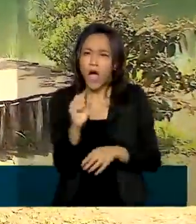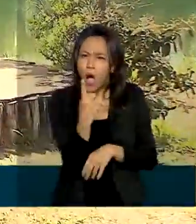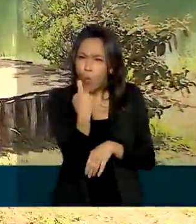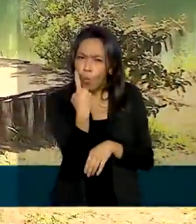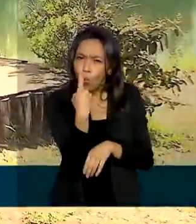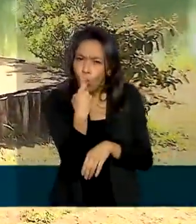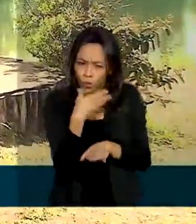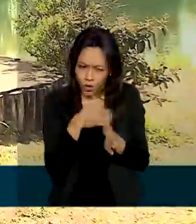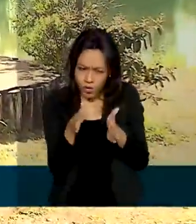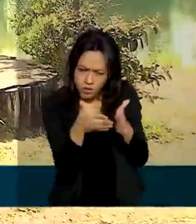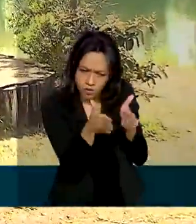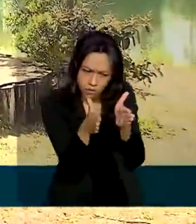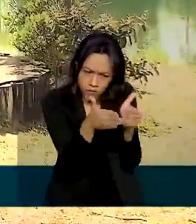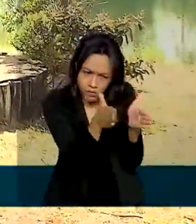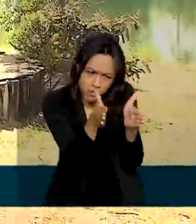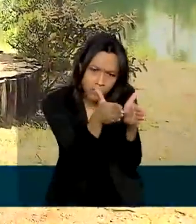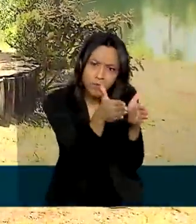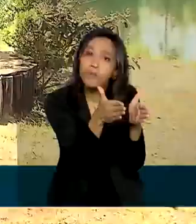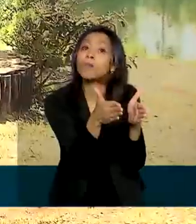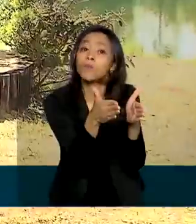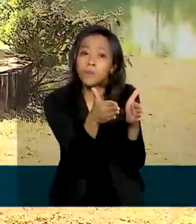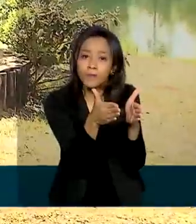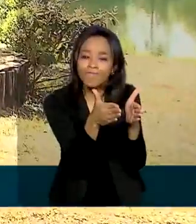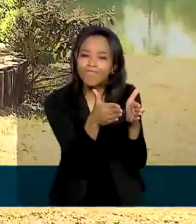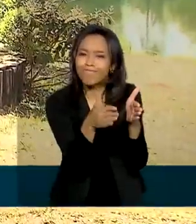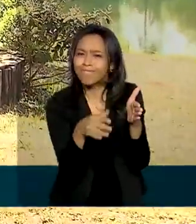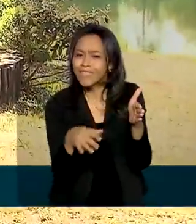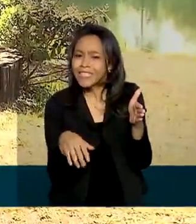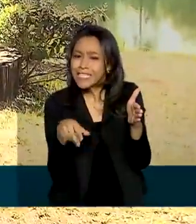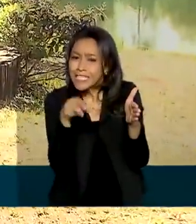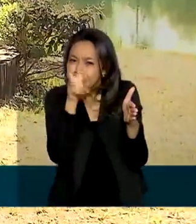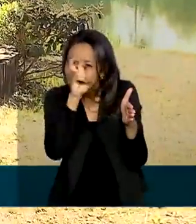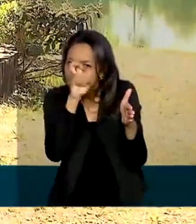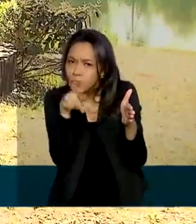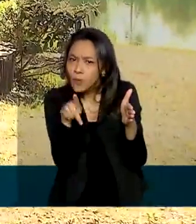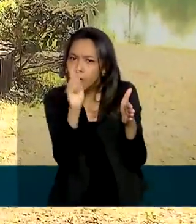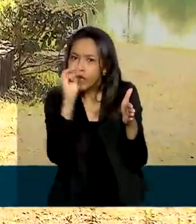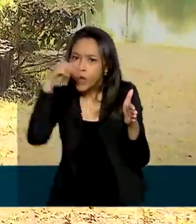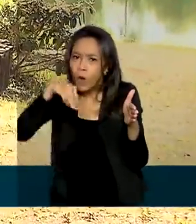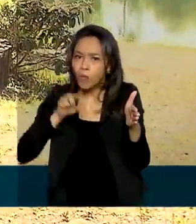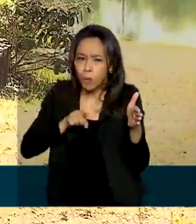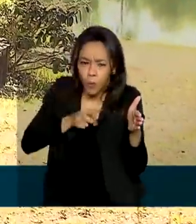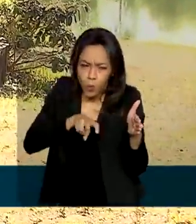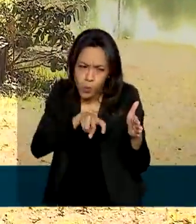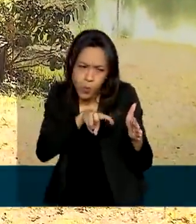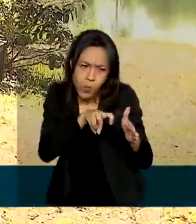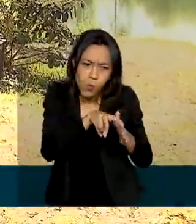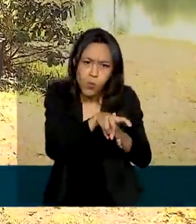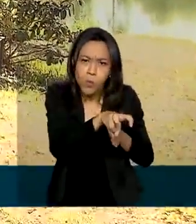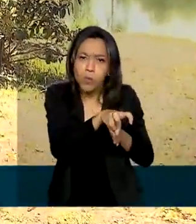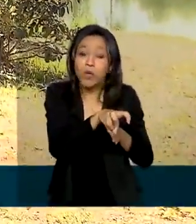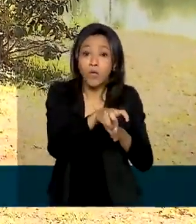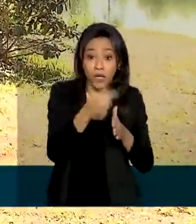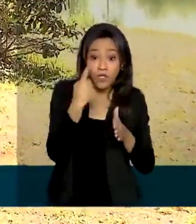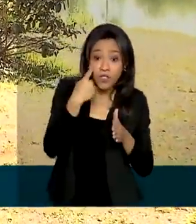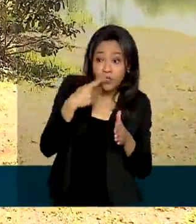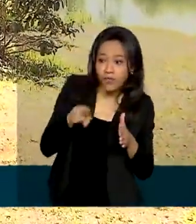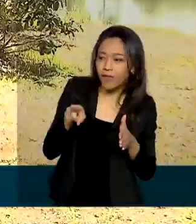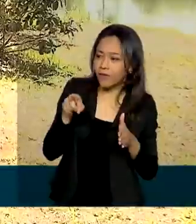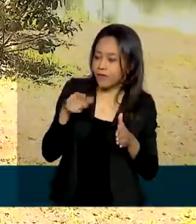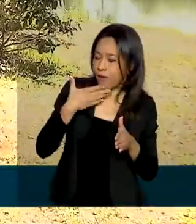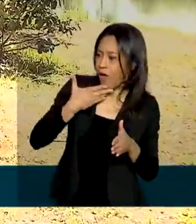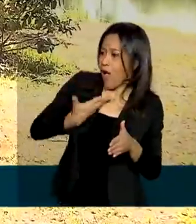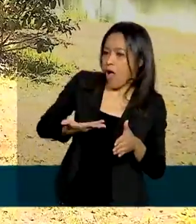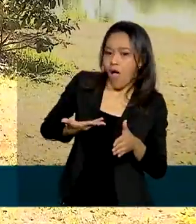para o acesso dos frequentadores, ela tem aproximadamente 5 quilômetros de extensão. E no meio do caminho a gente encontra belas